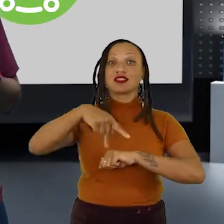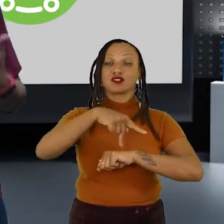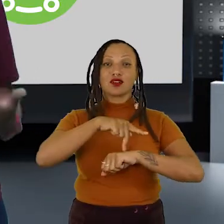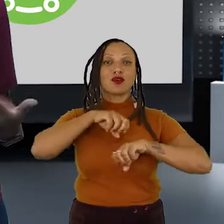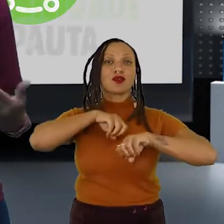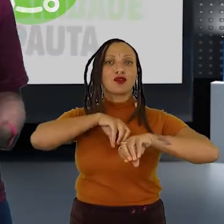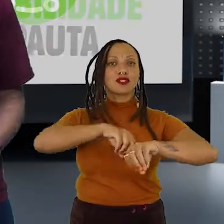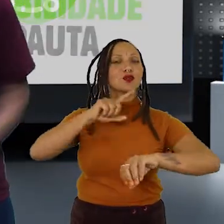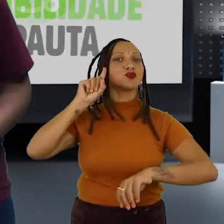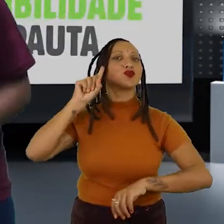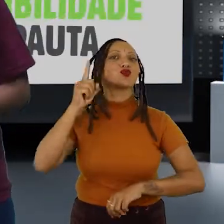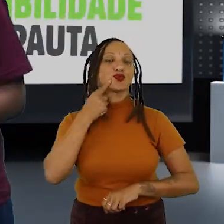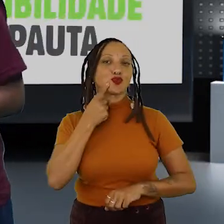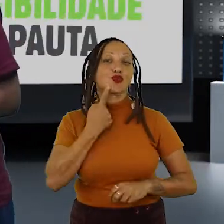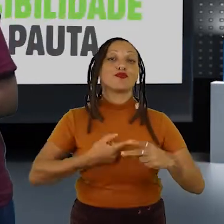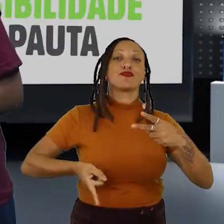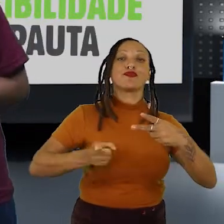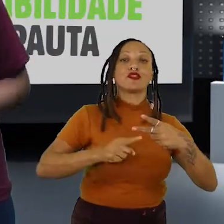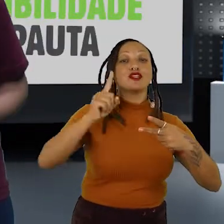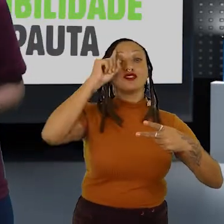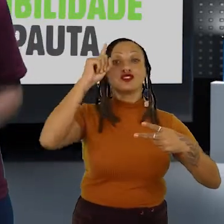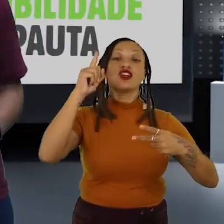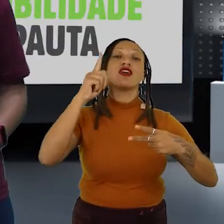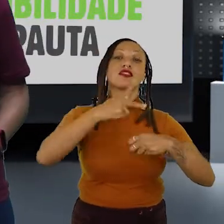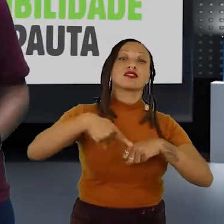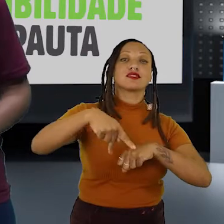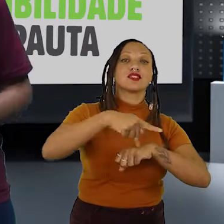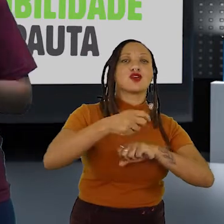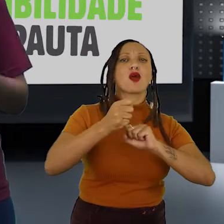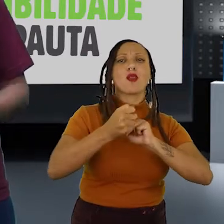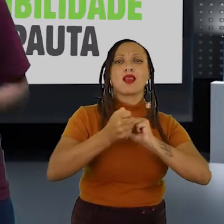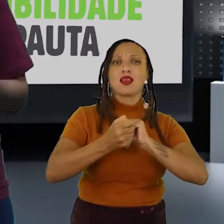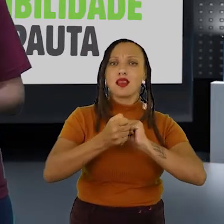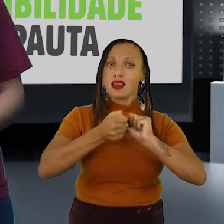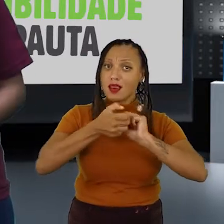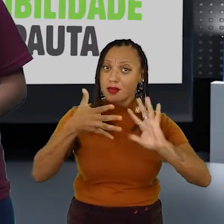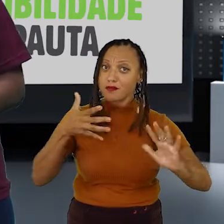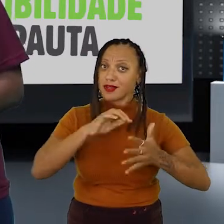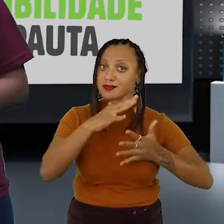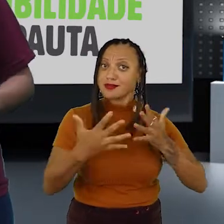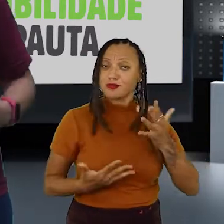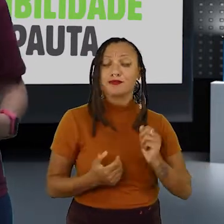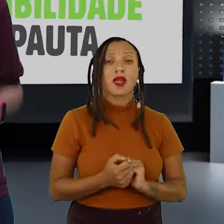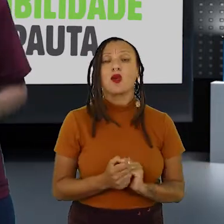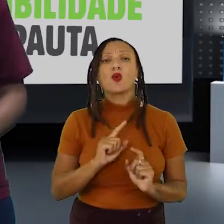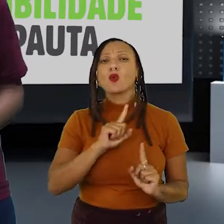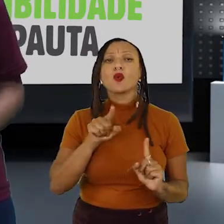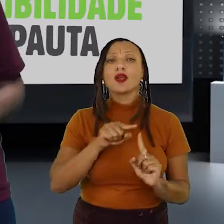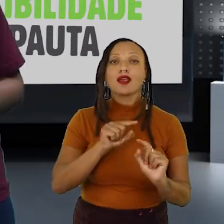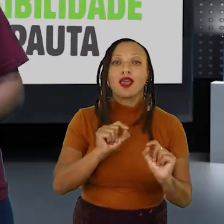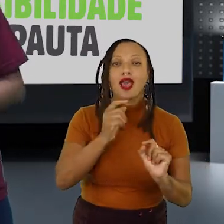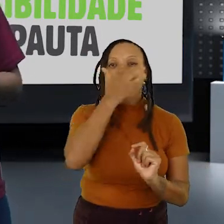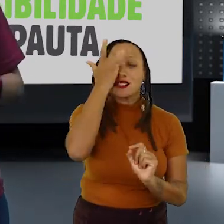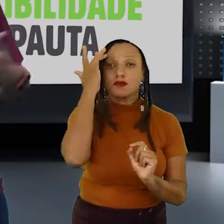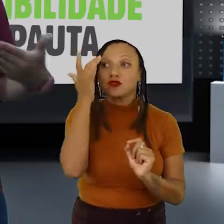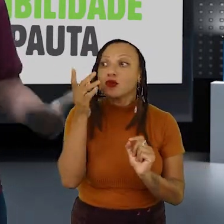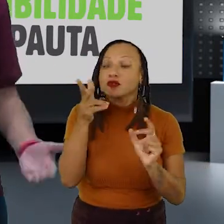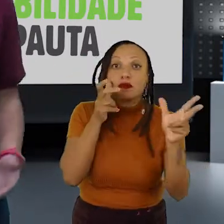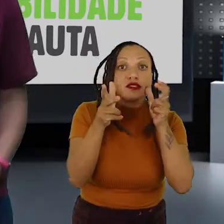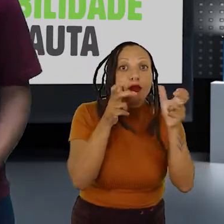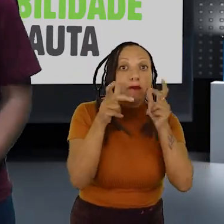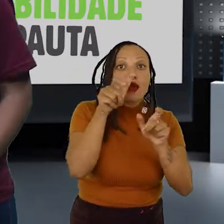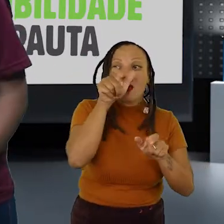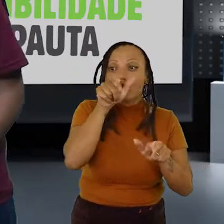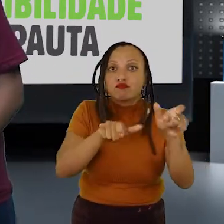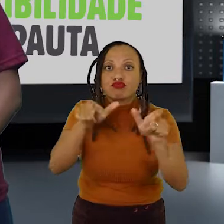Educação de Surdos e o Dia Nacional da Libras. As datas visam sensibilizar a população para a situação das pessoas